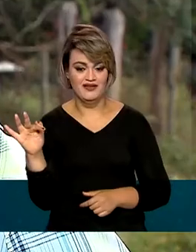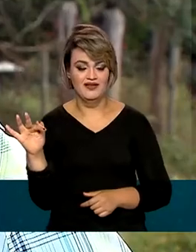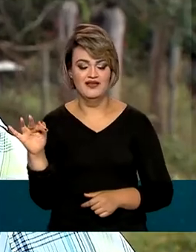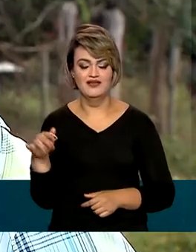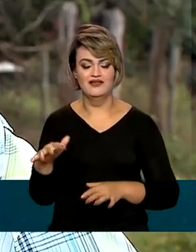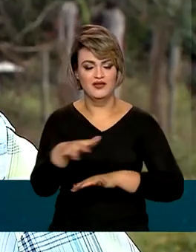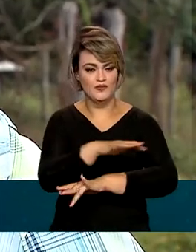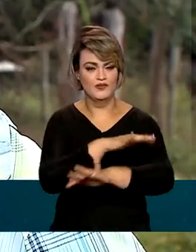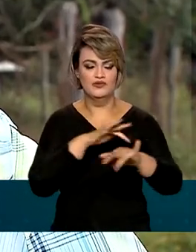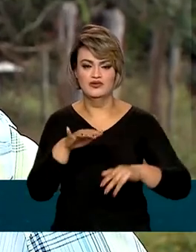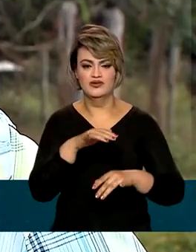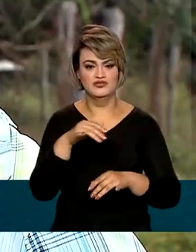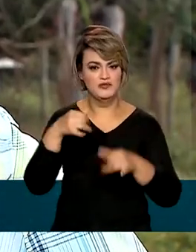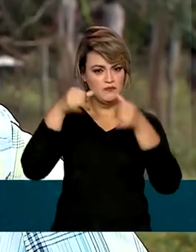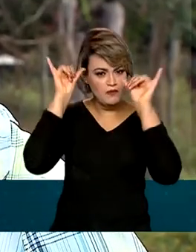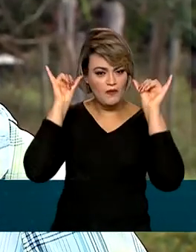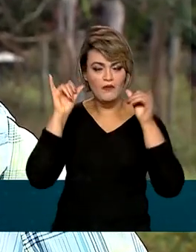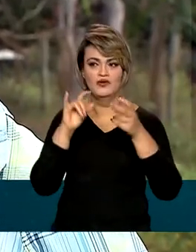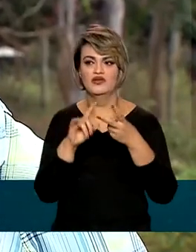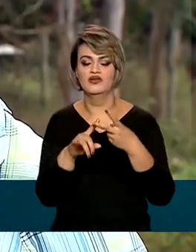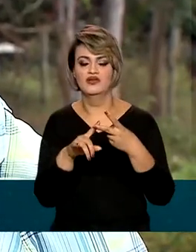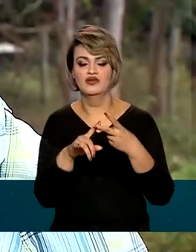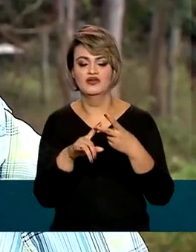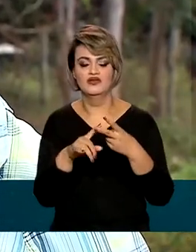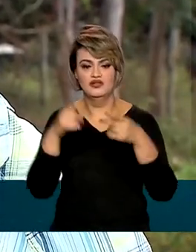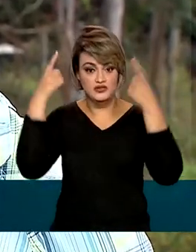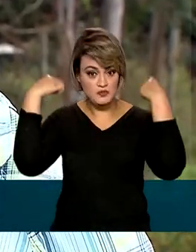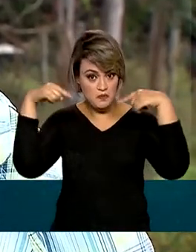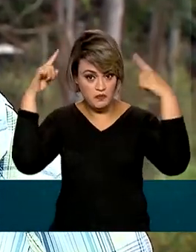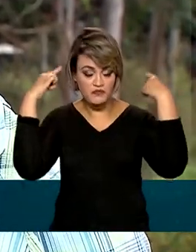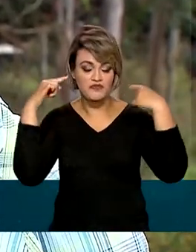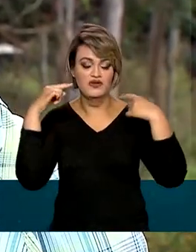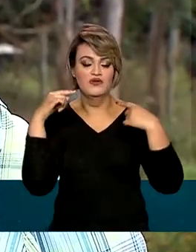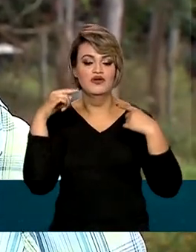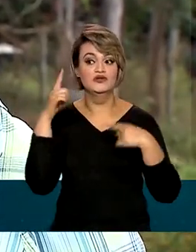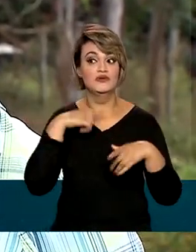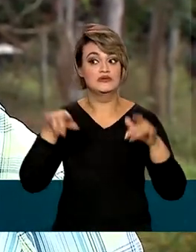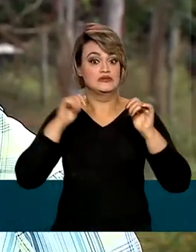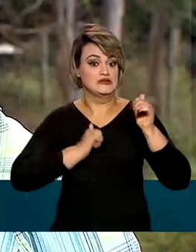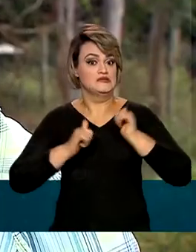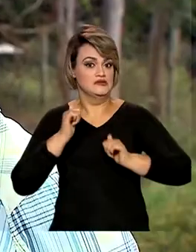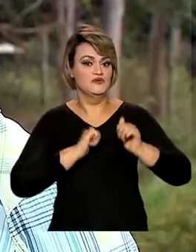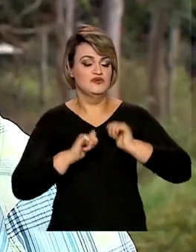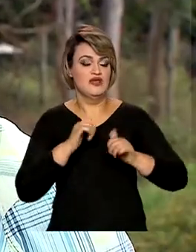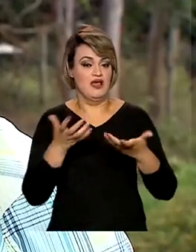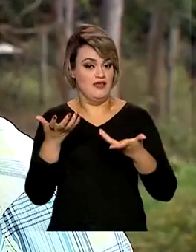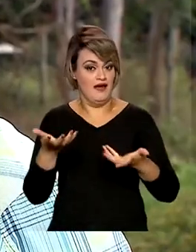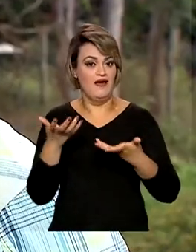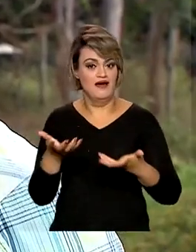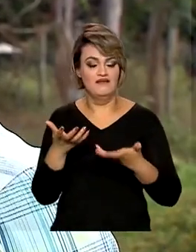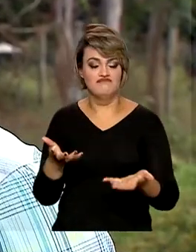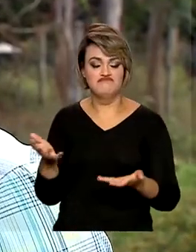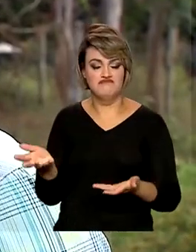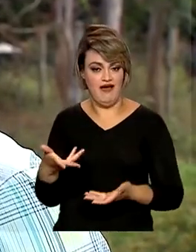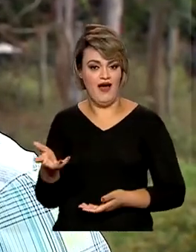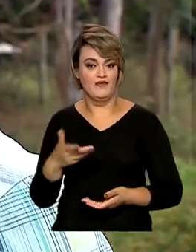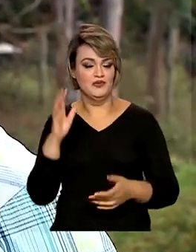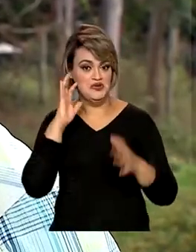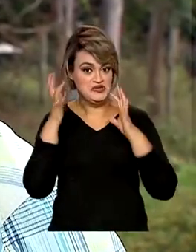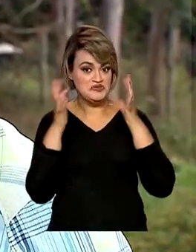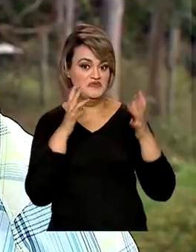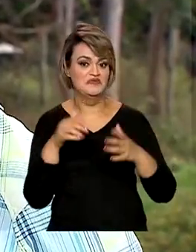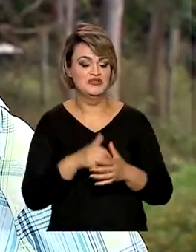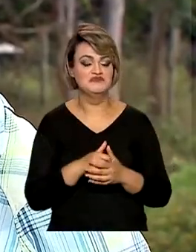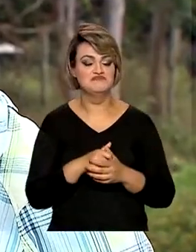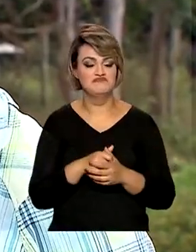bovinos e também dos búfalos, nós estamos ansiosos por essa medida que o governo